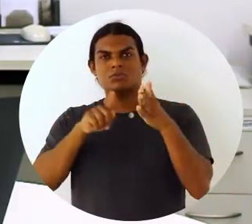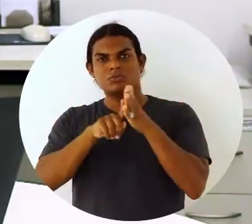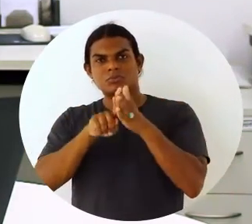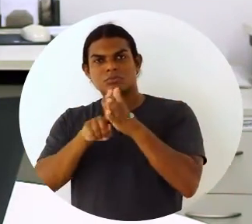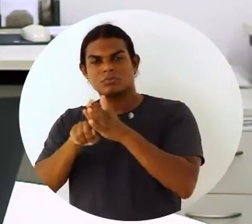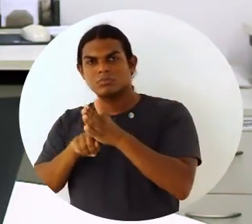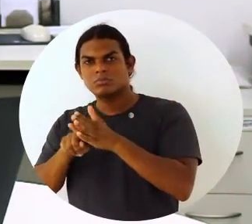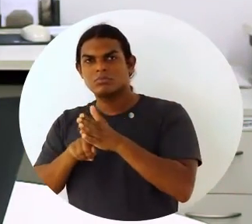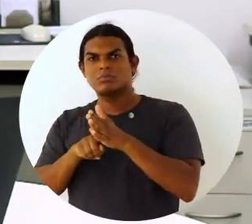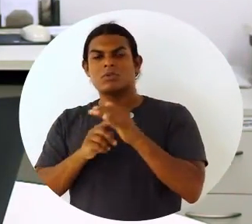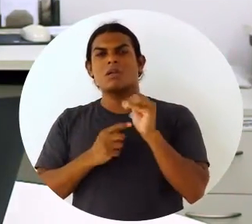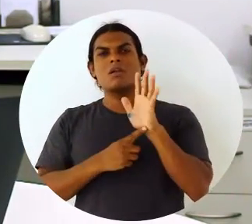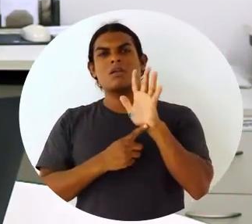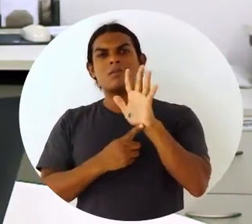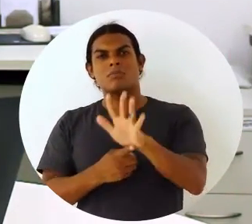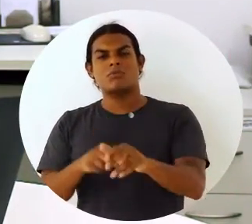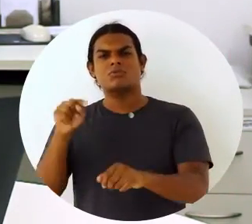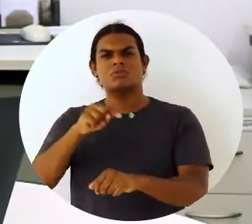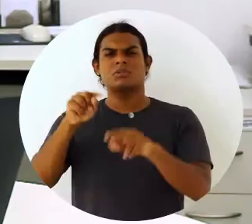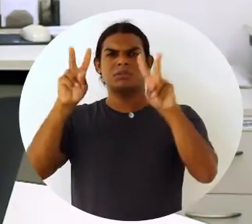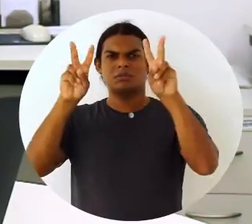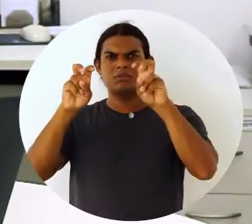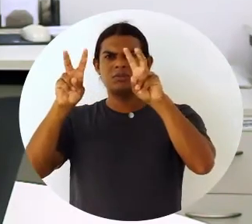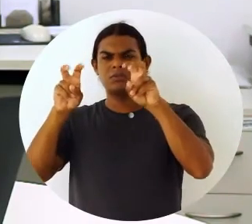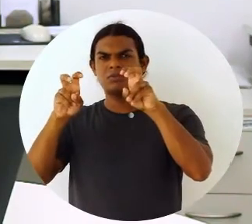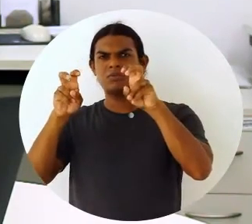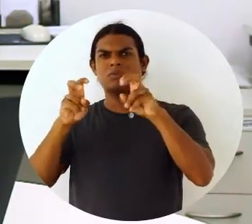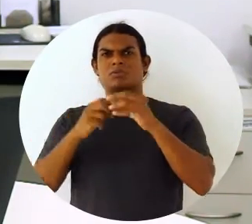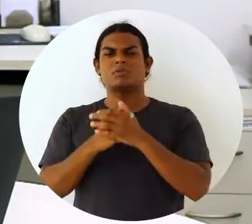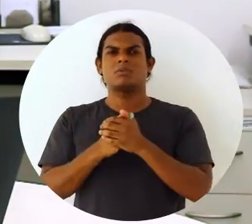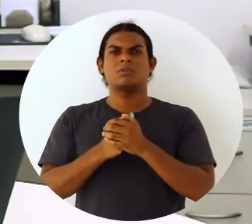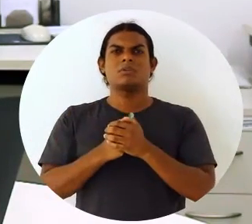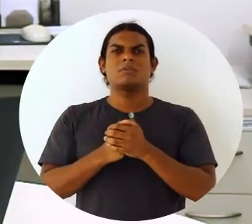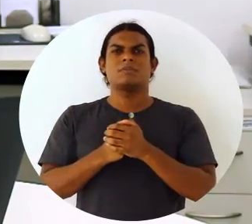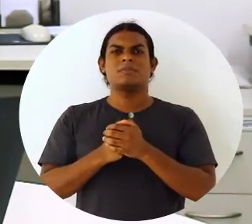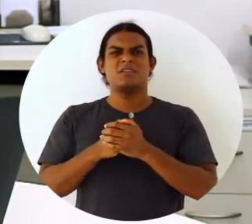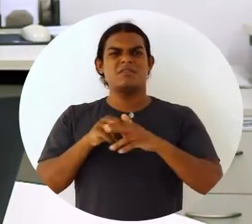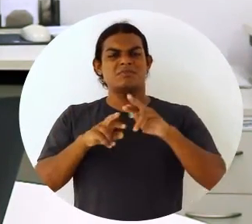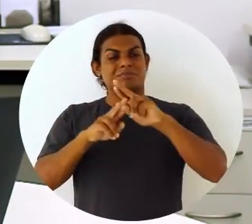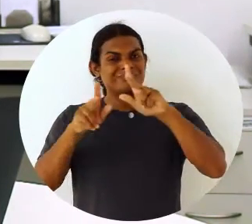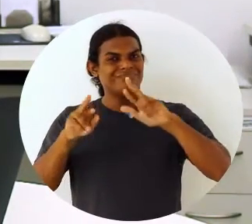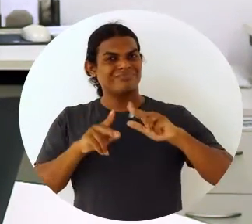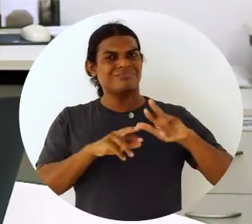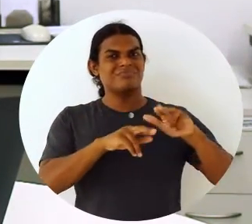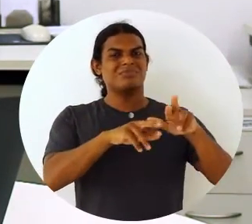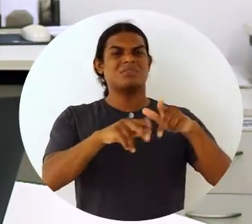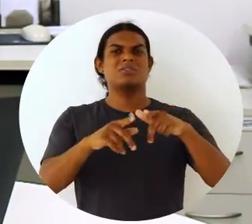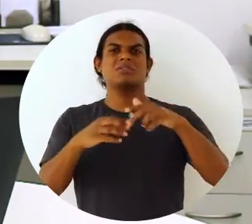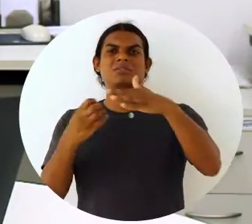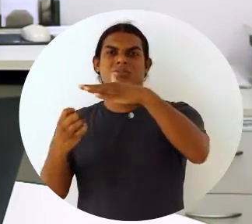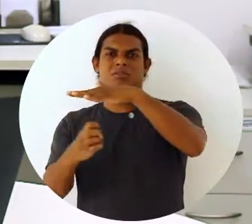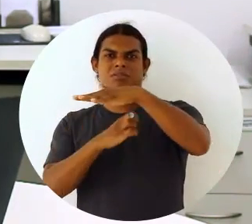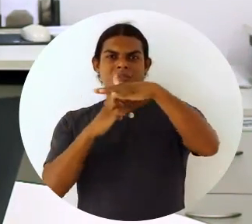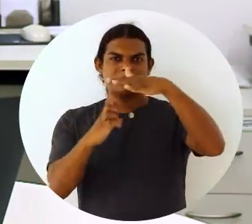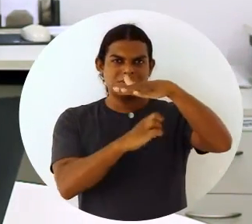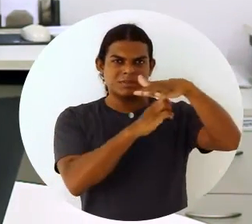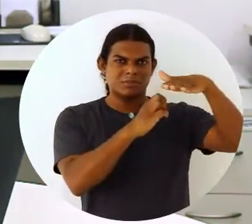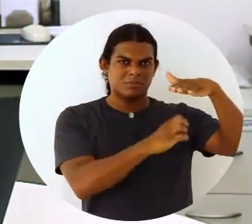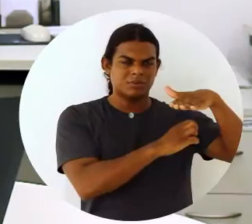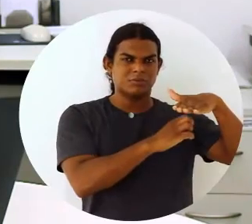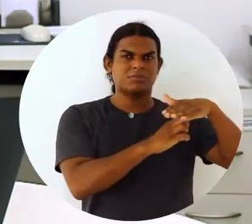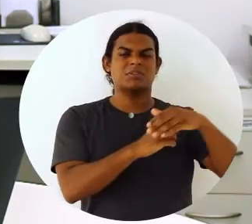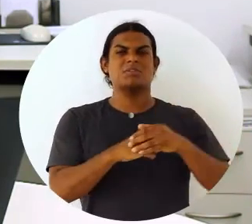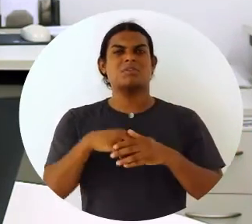Heisberg dizem, inclusive, que esses fatores, tanto de satisfação quanto motivacionais, eles variam por empresa, por cultura, por